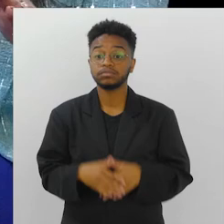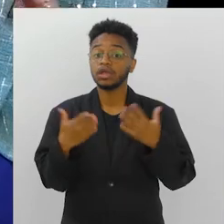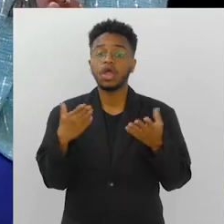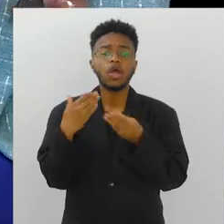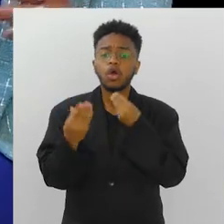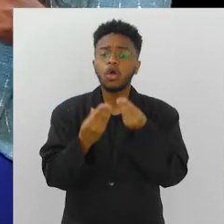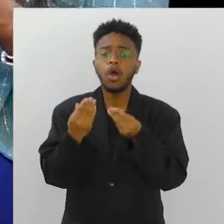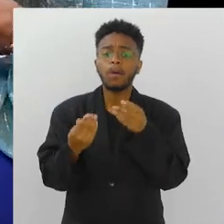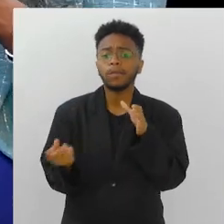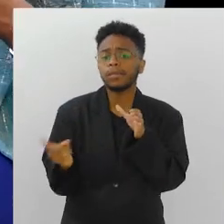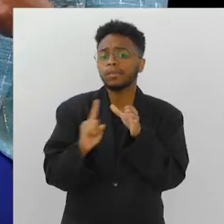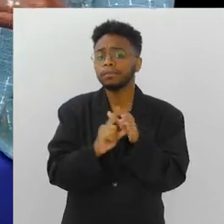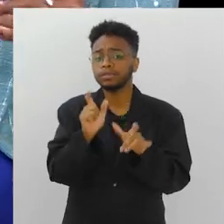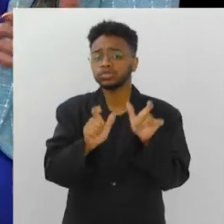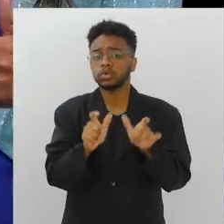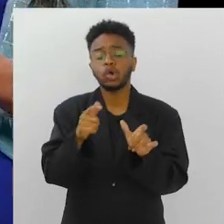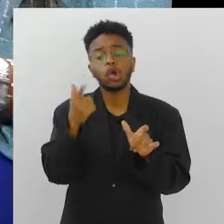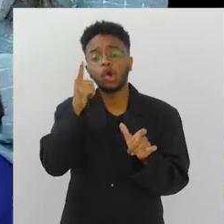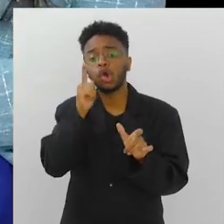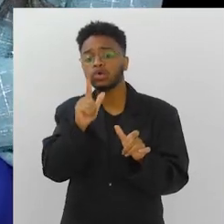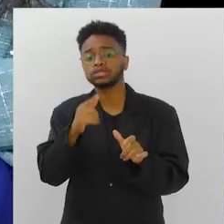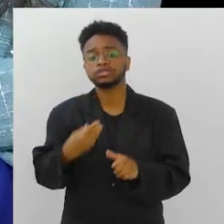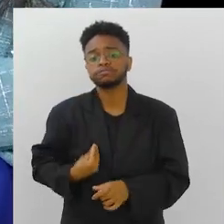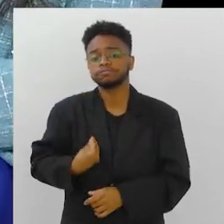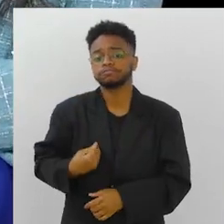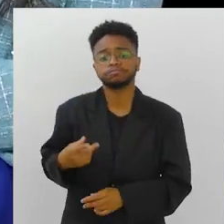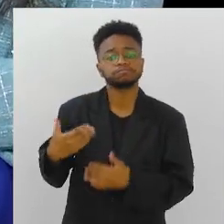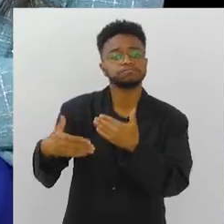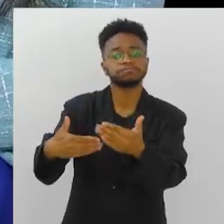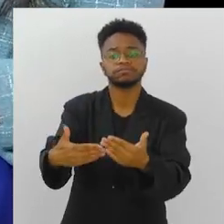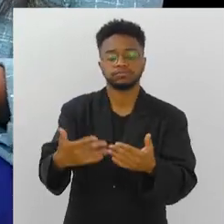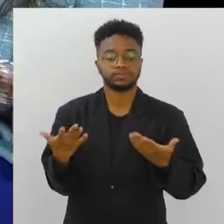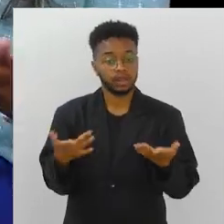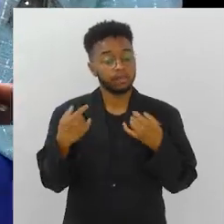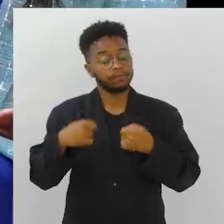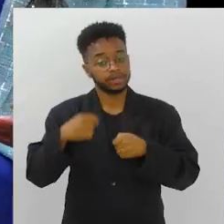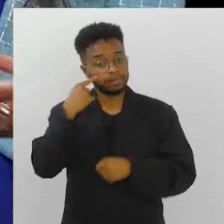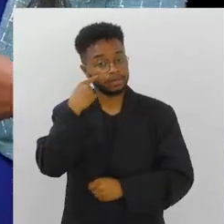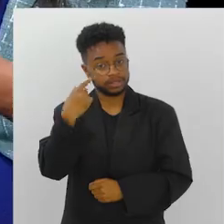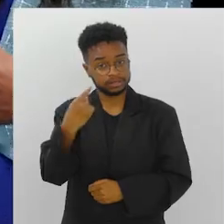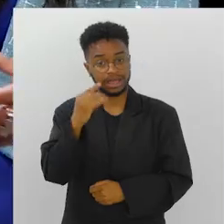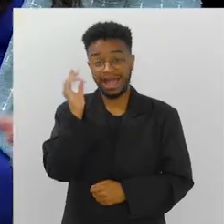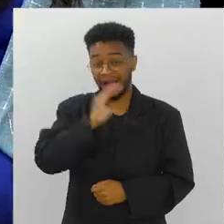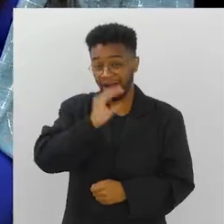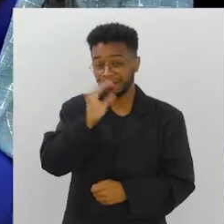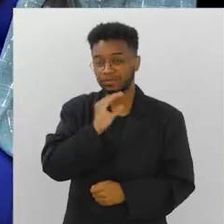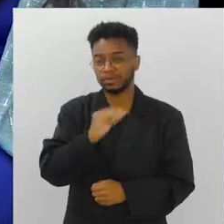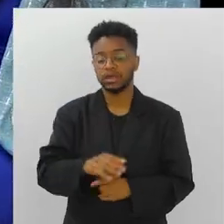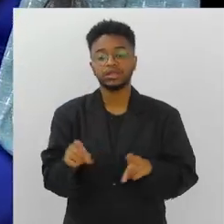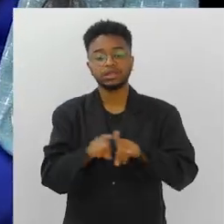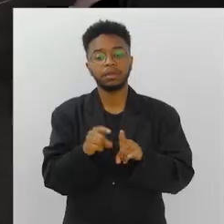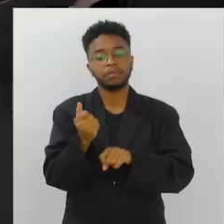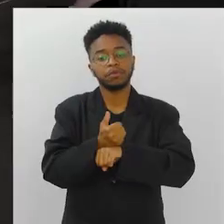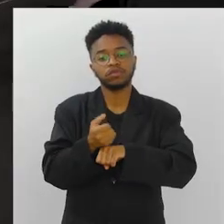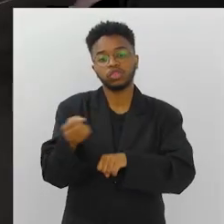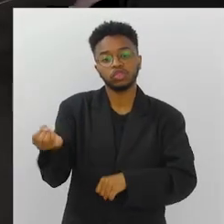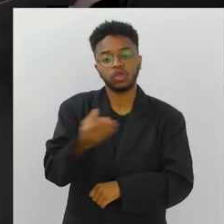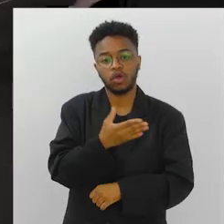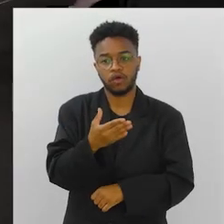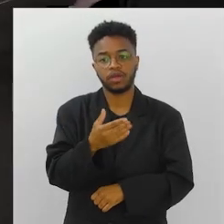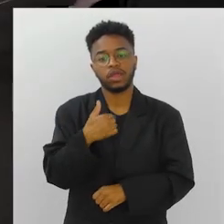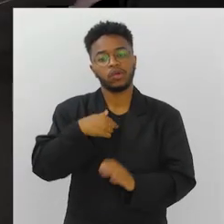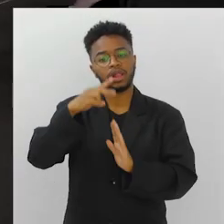como incluir essas pessoas? Porque elas precisam continuar sobrevivendo. Então, é preciso pensar isso e pensar muito rápido. Nessas novas profissões.